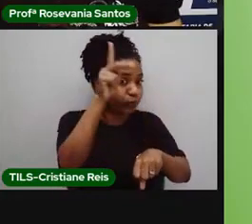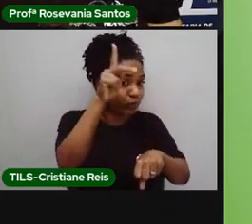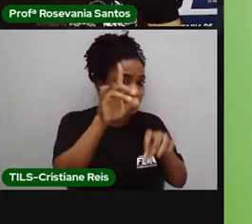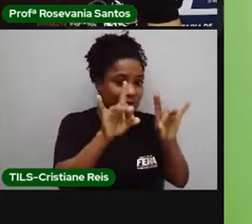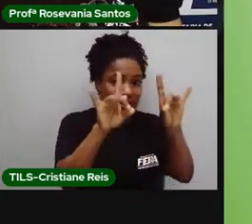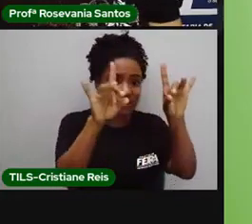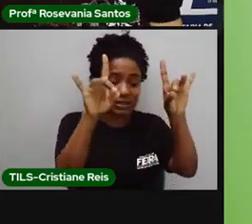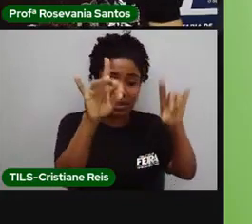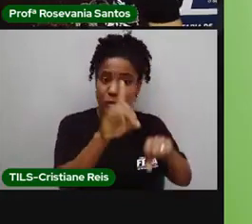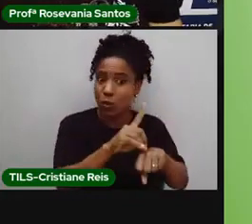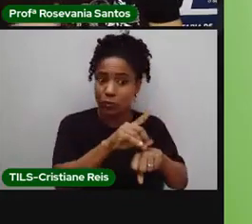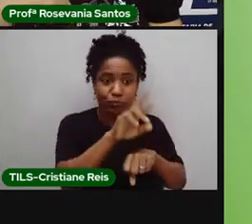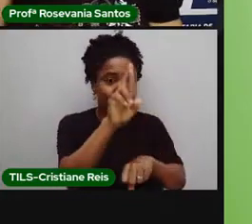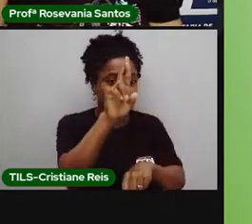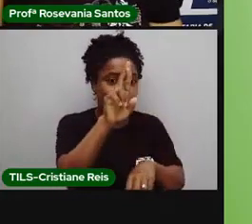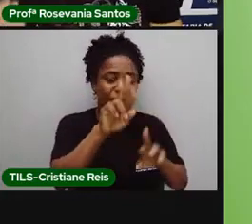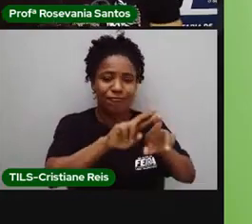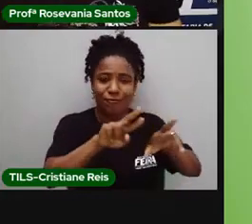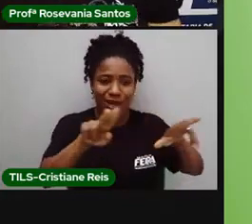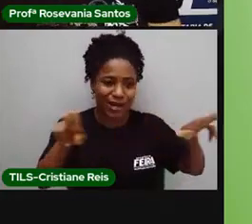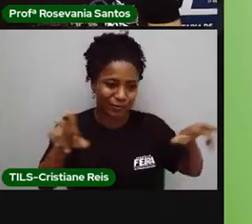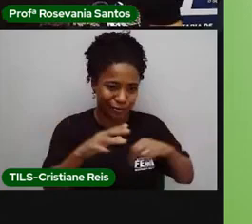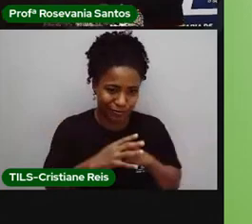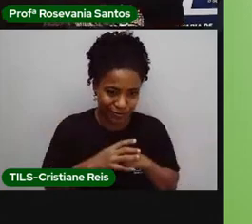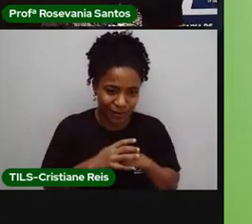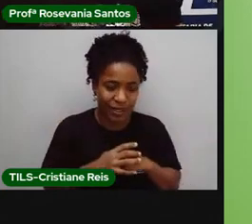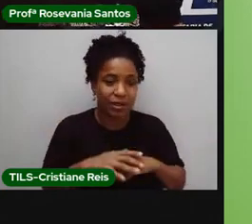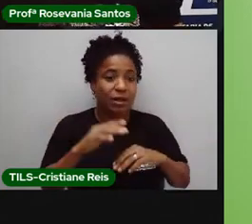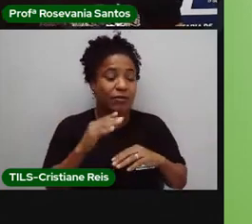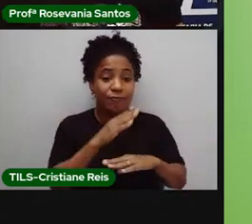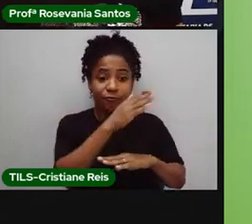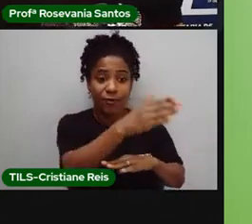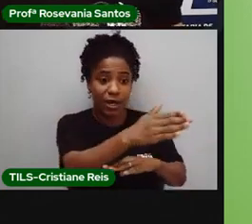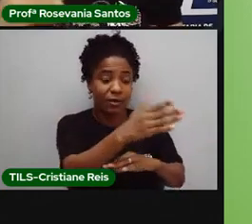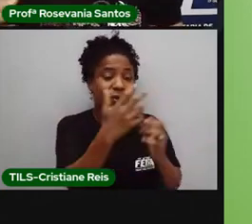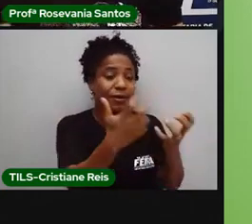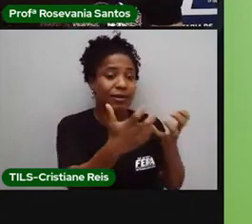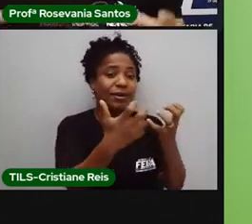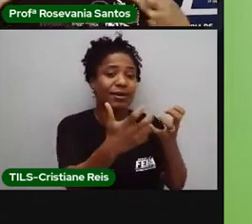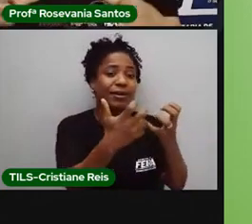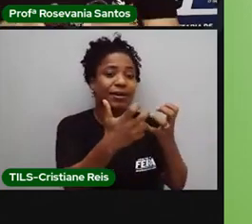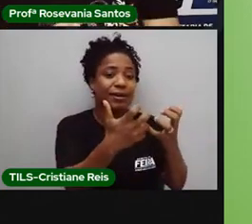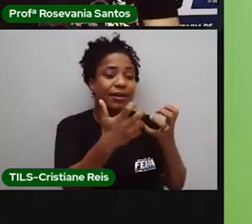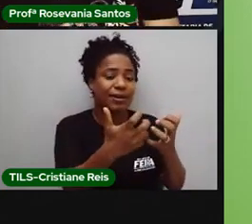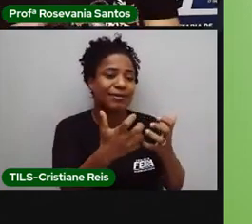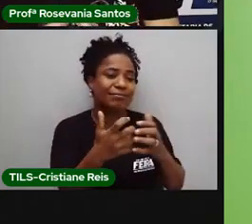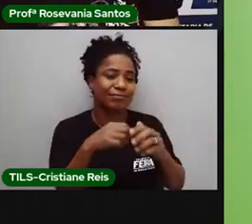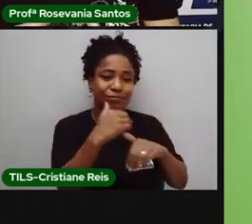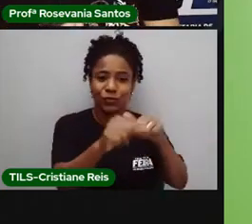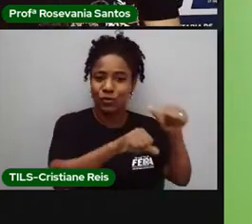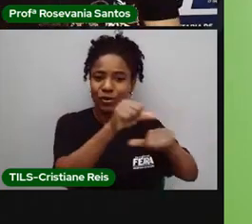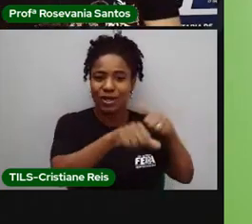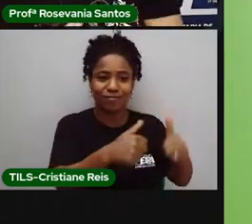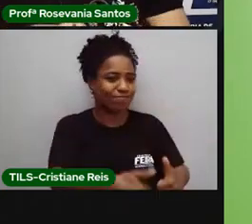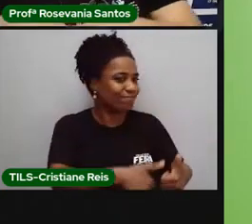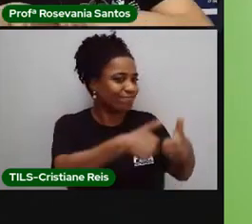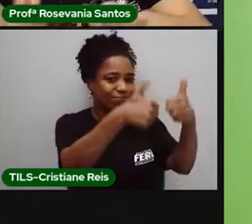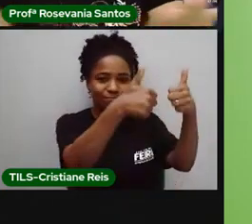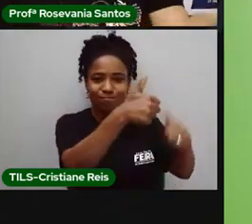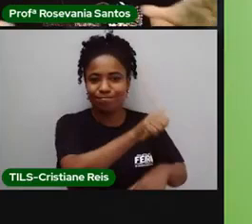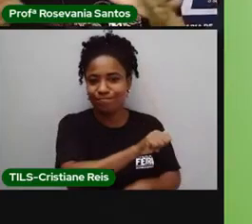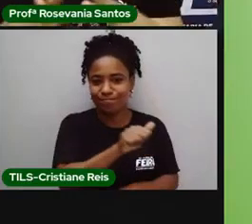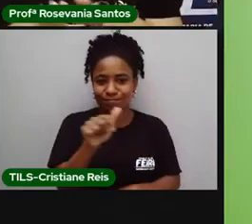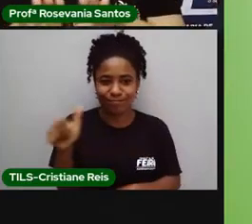PhD, o que for. Aí você vai buscar em outros cantos se você tiver interesse disso, porque ali naquela cidade as atividades econômicas